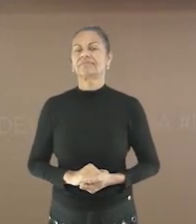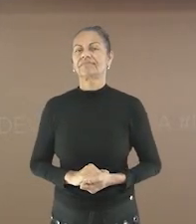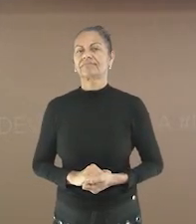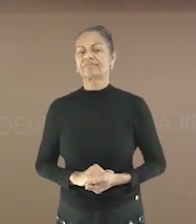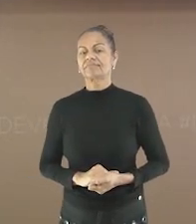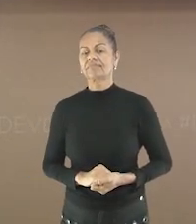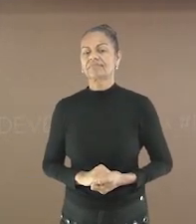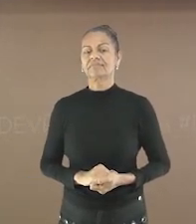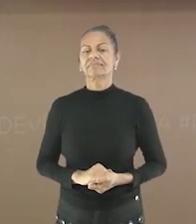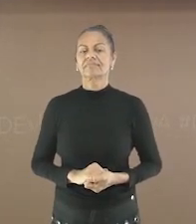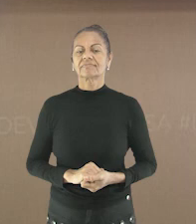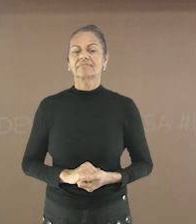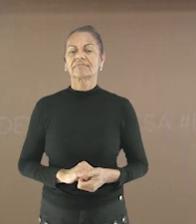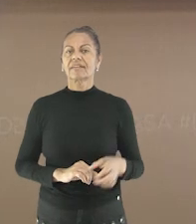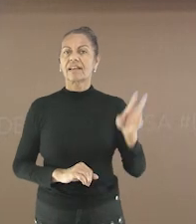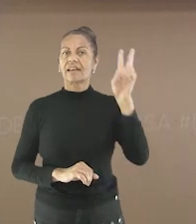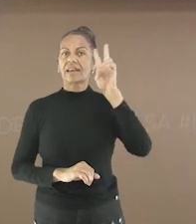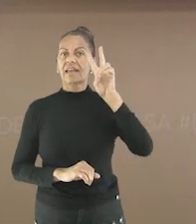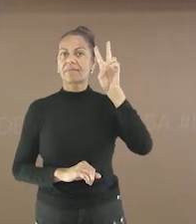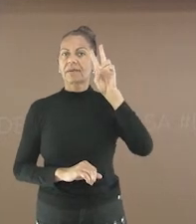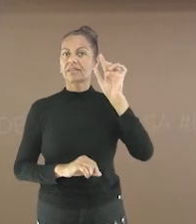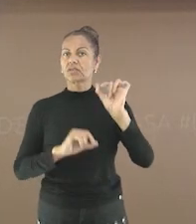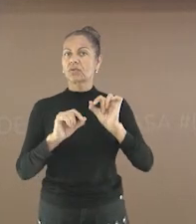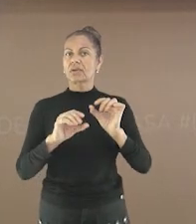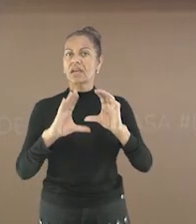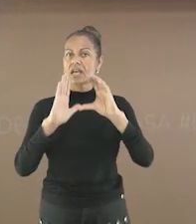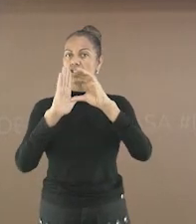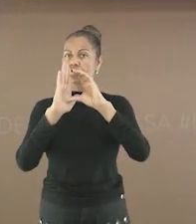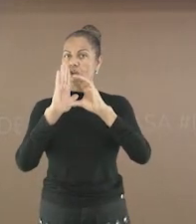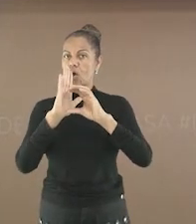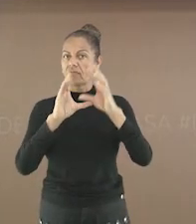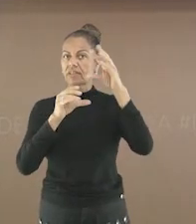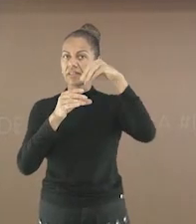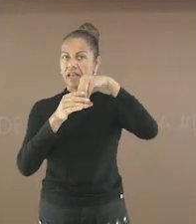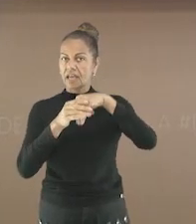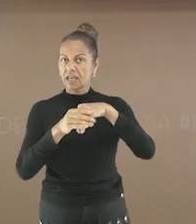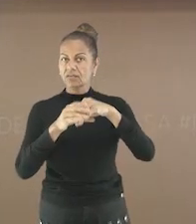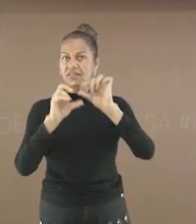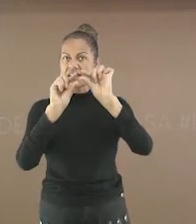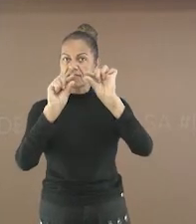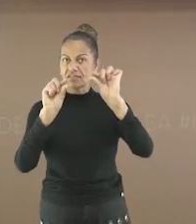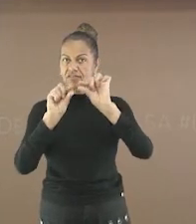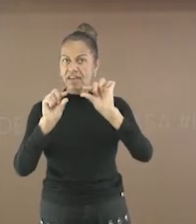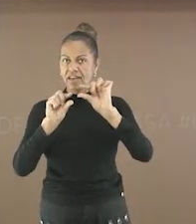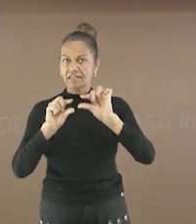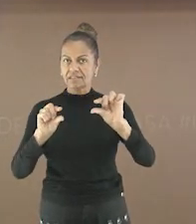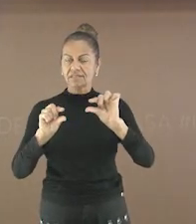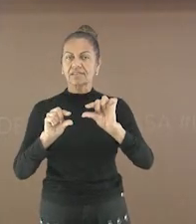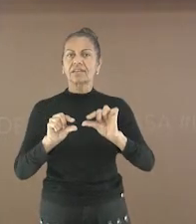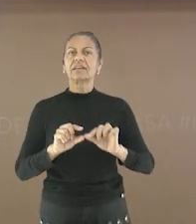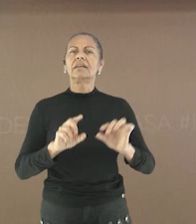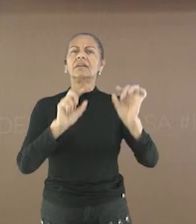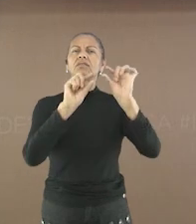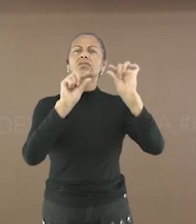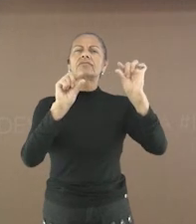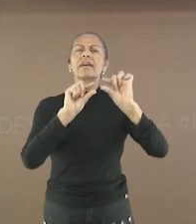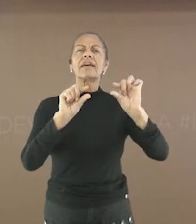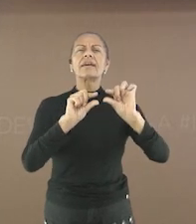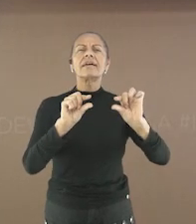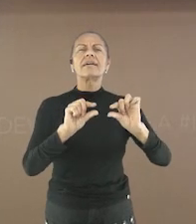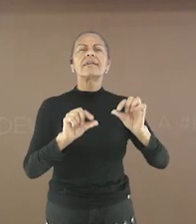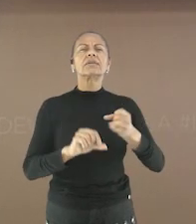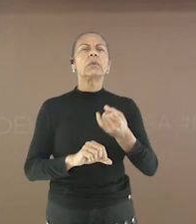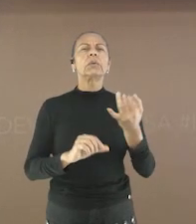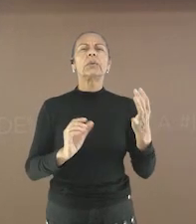três, quatro, cinco Cinco estrofes Lembrando que estrofes é o conjunto de versos Agora vamos contar quantos versos? Um, dois,